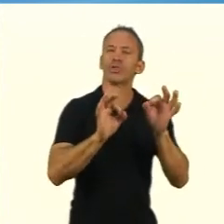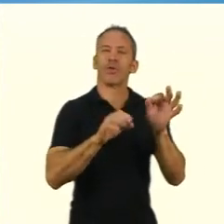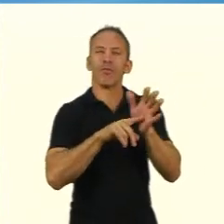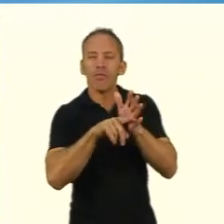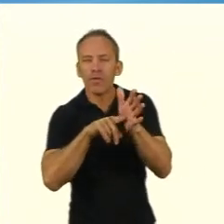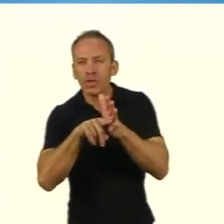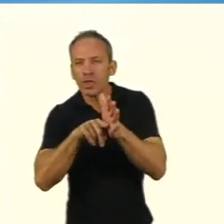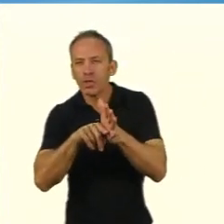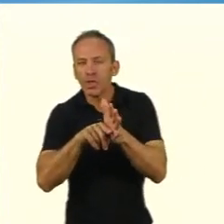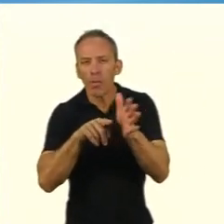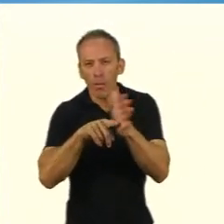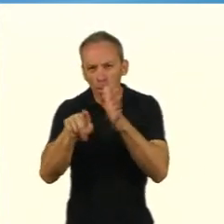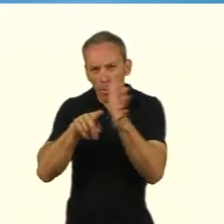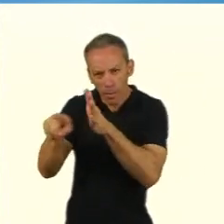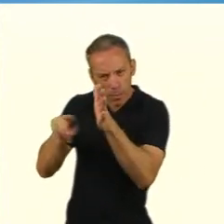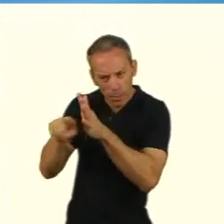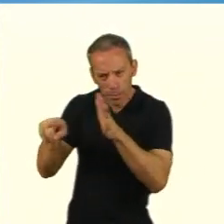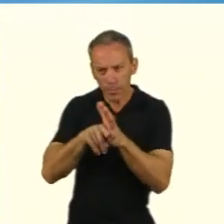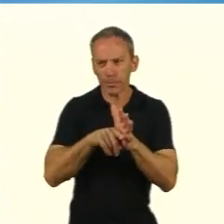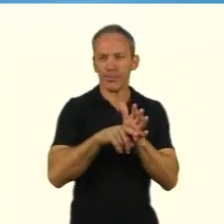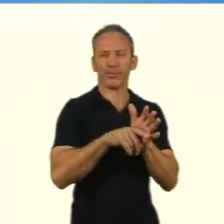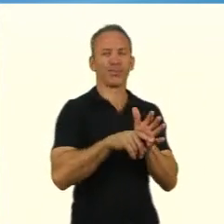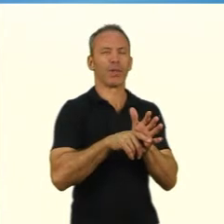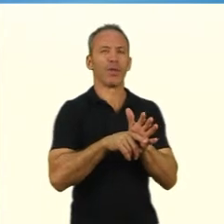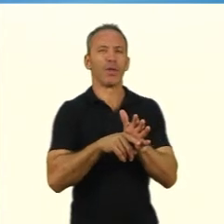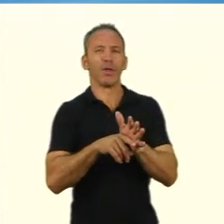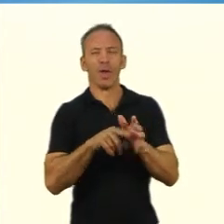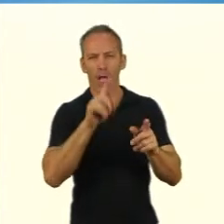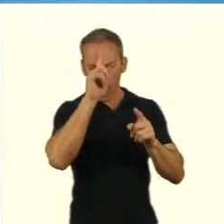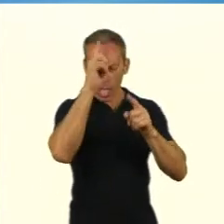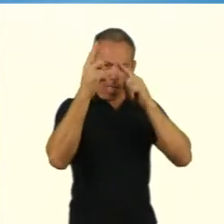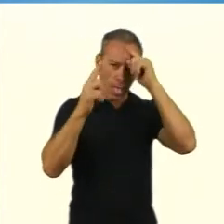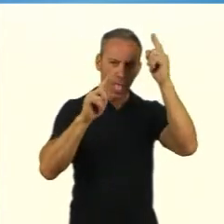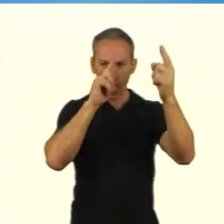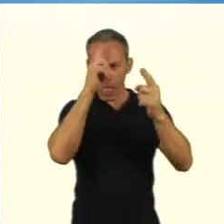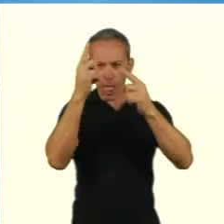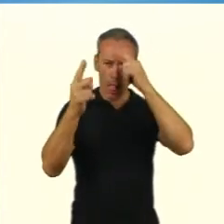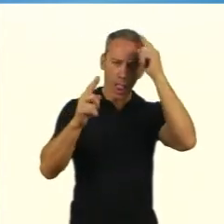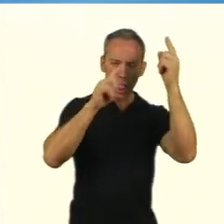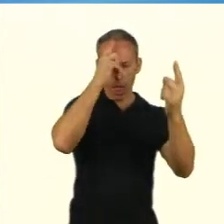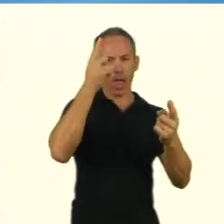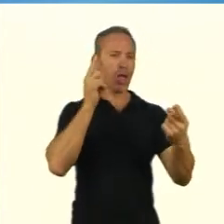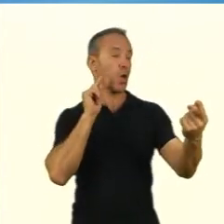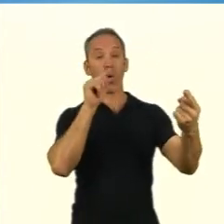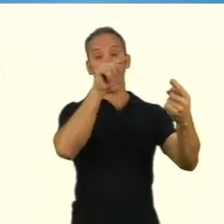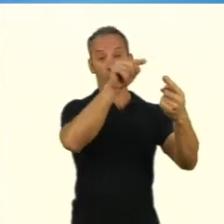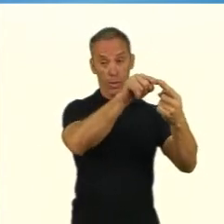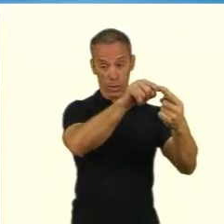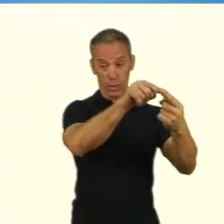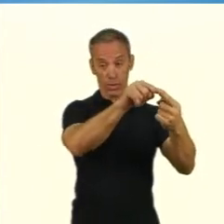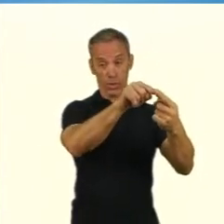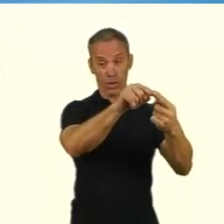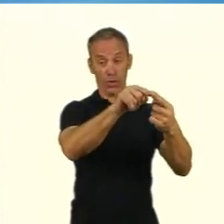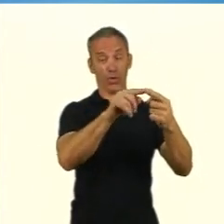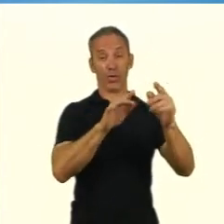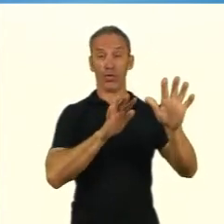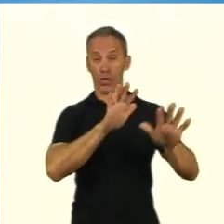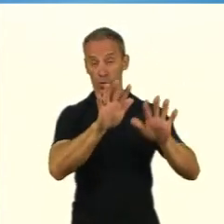sentidos e até mesmo um só sentido. Então, quando você equaciona o problema, você faz uma